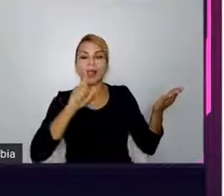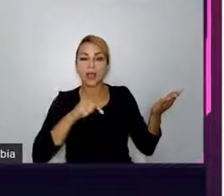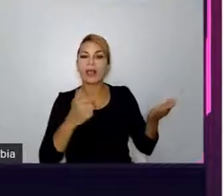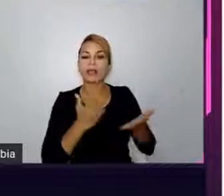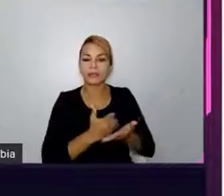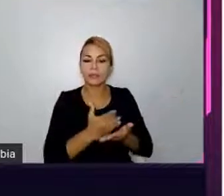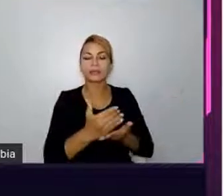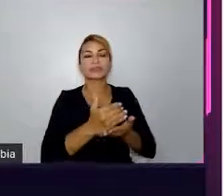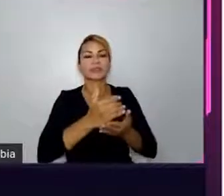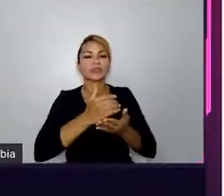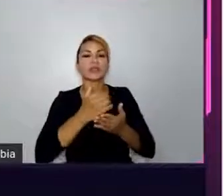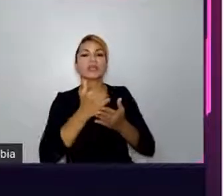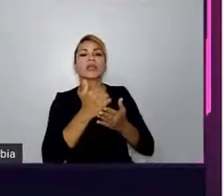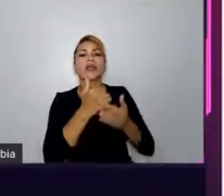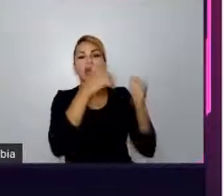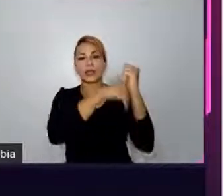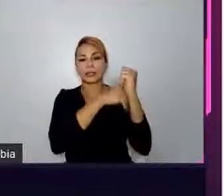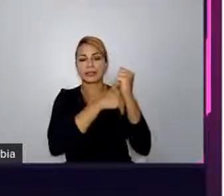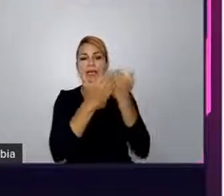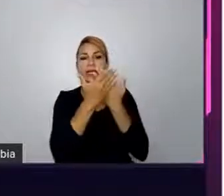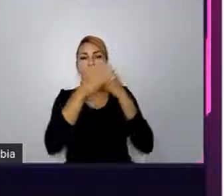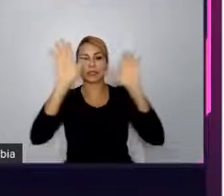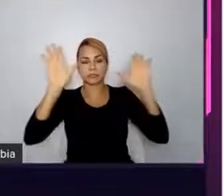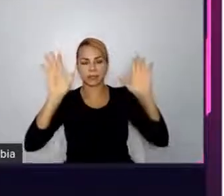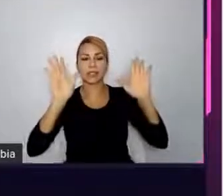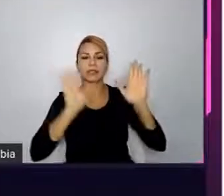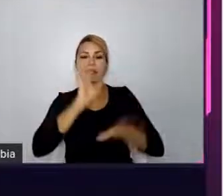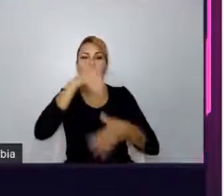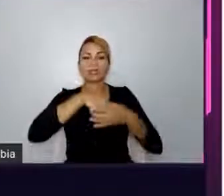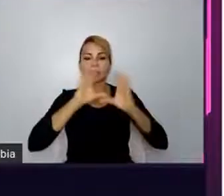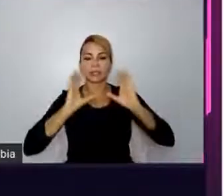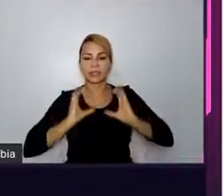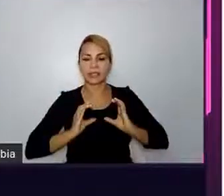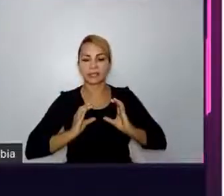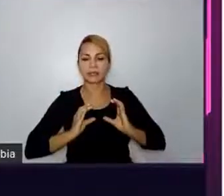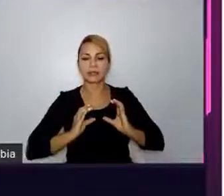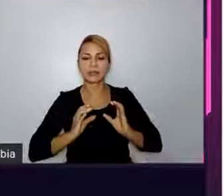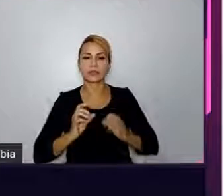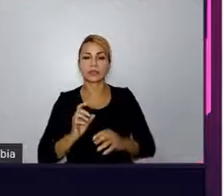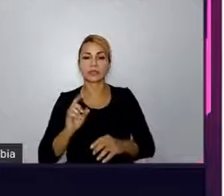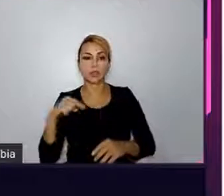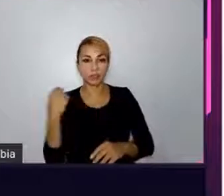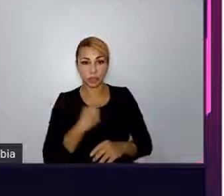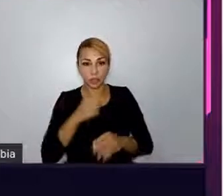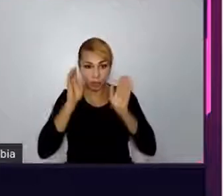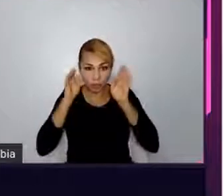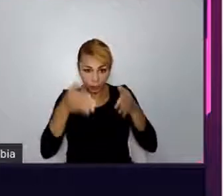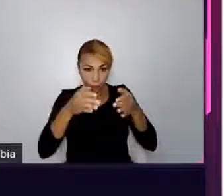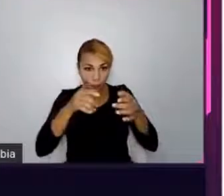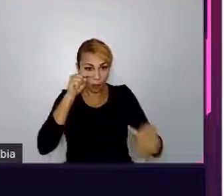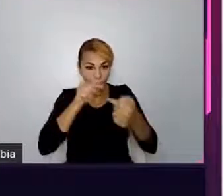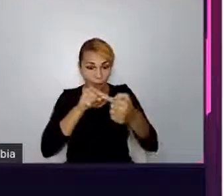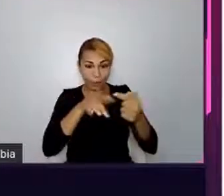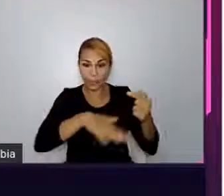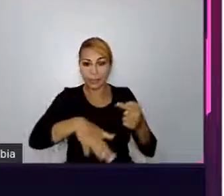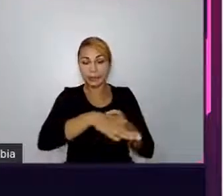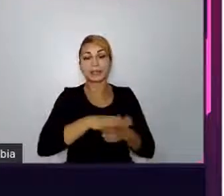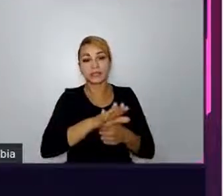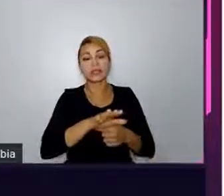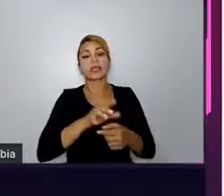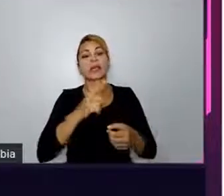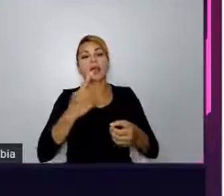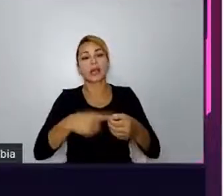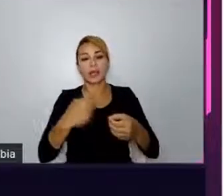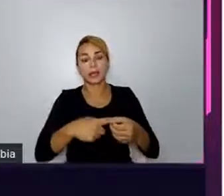e os dados abertos na cidade. E, embora o nosso foco seja muito local, o meu sonho é que Feira de Santana seja uma referência no